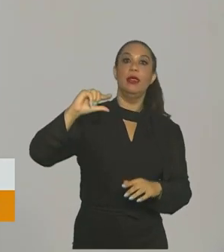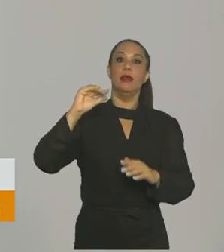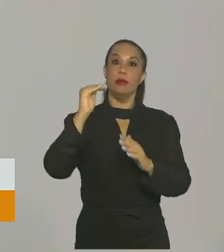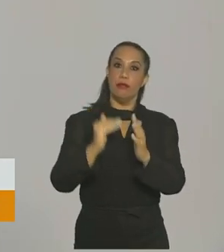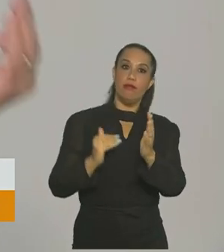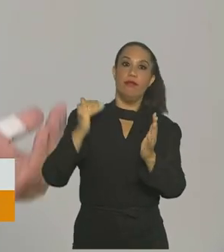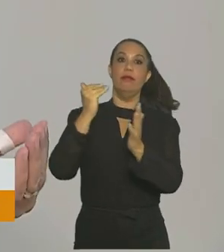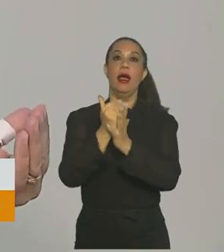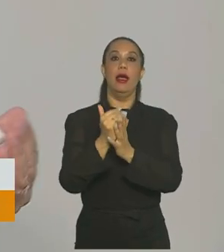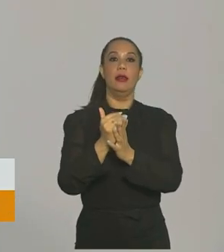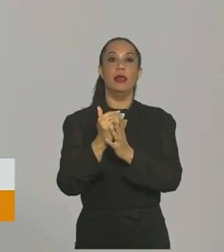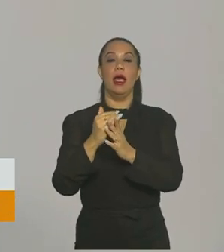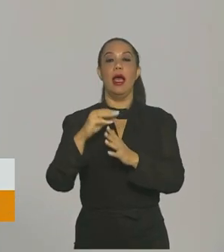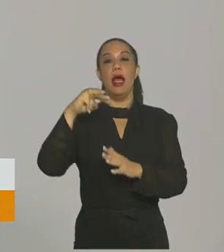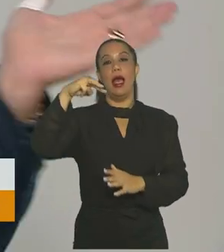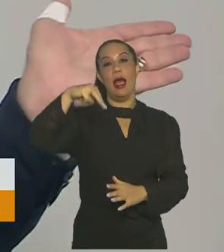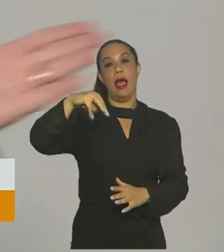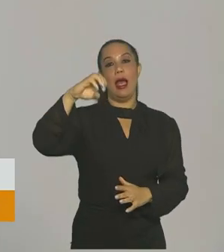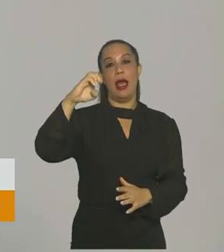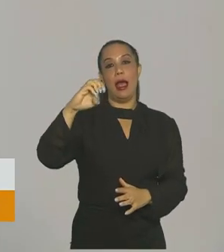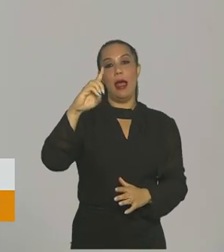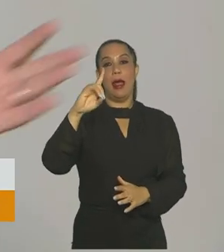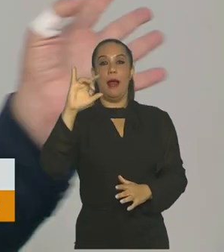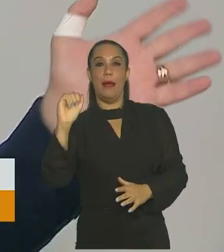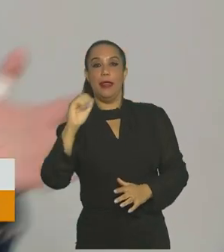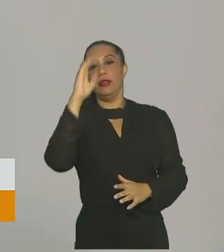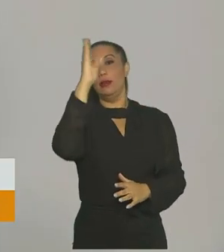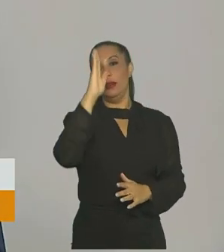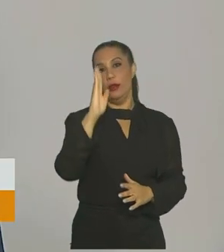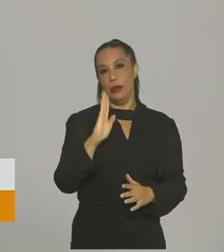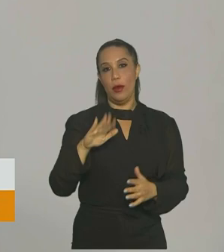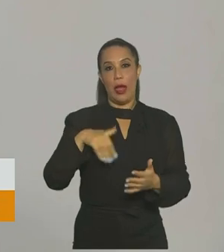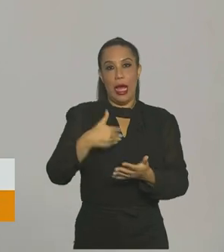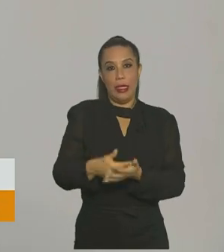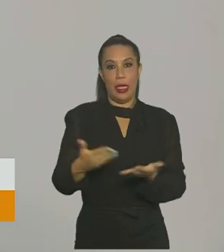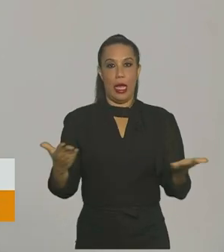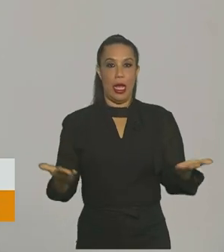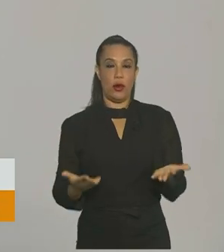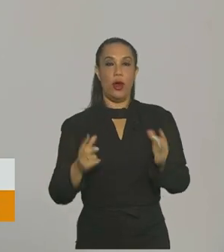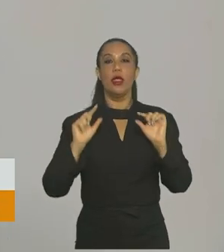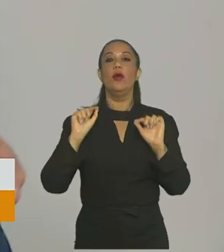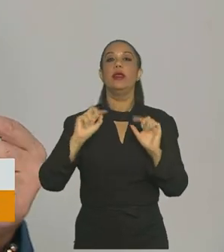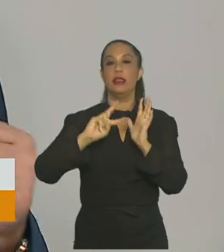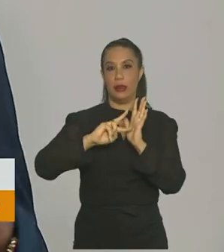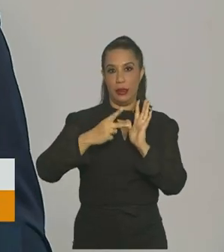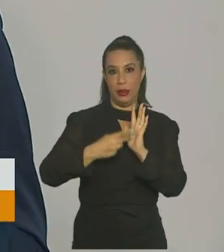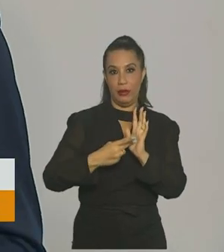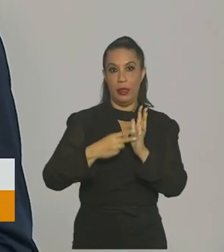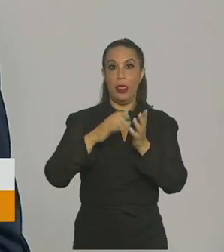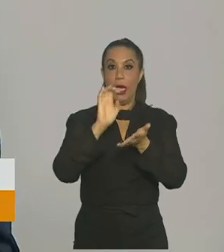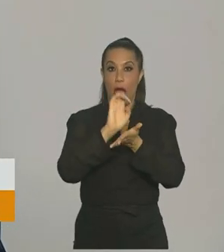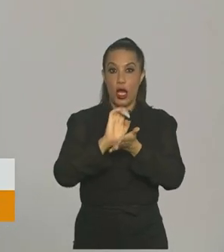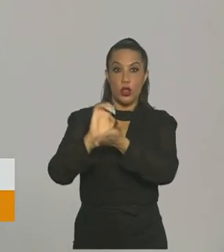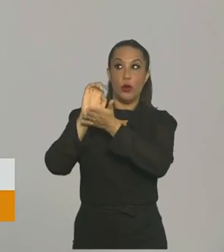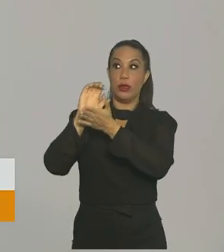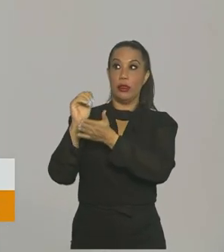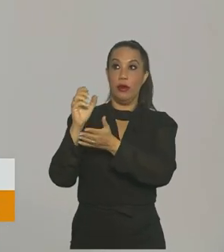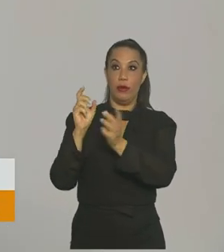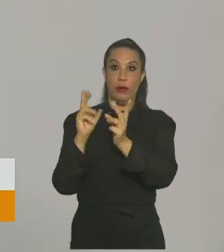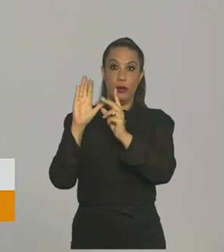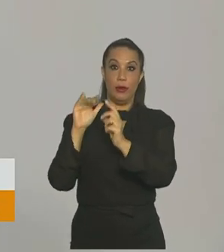superior à média nacional. A média até agora, durante todo o ano. O significa isso? Que as exportações estão